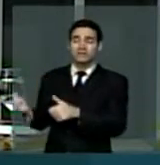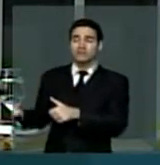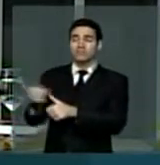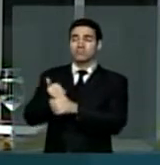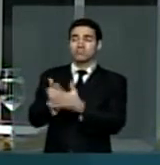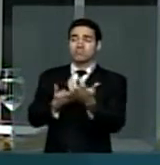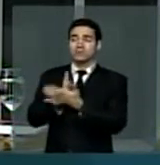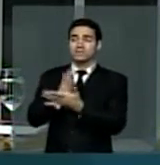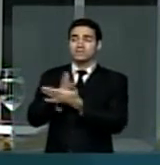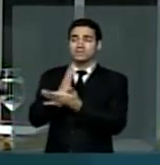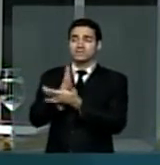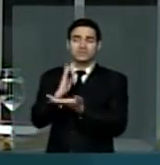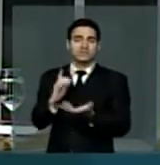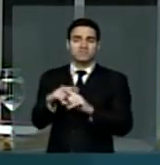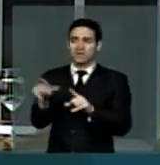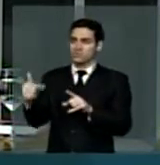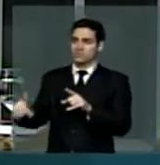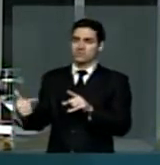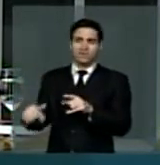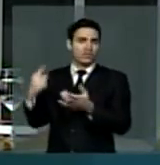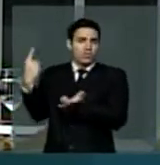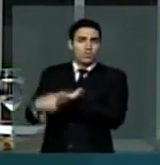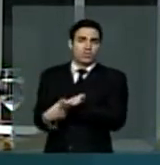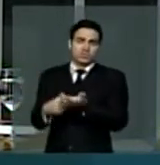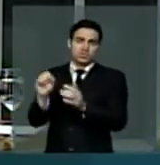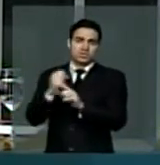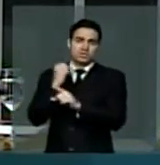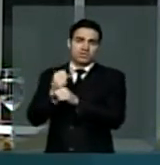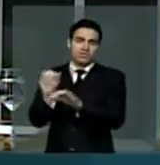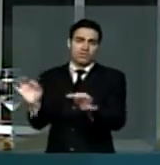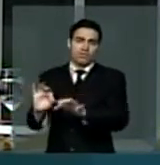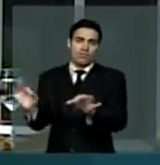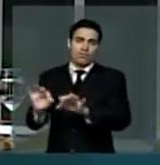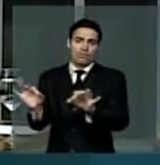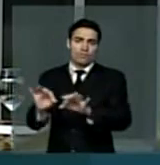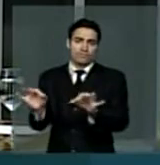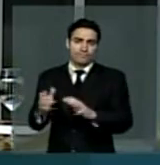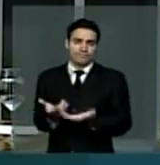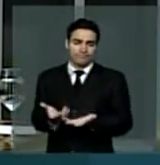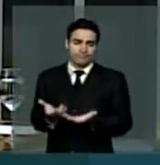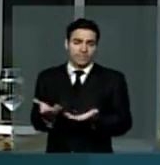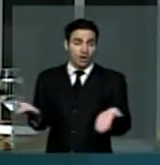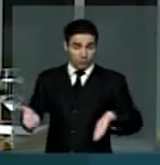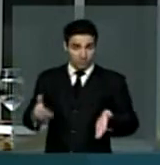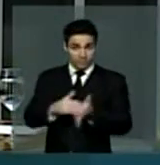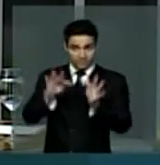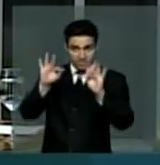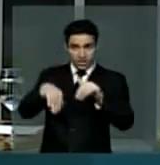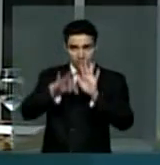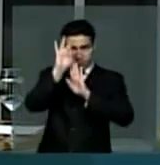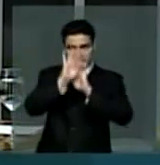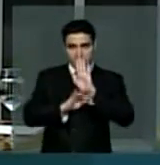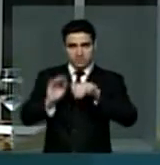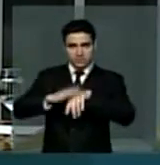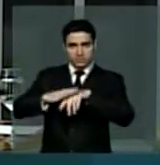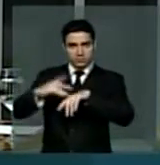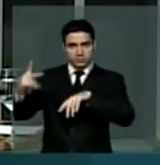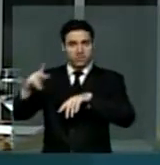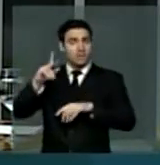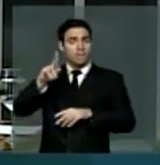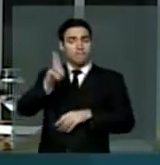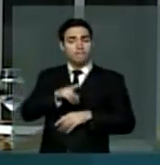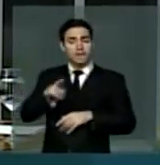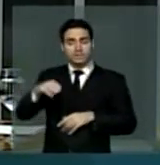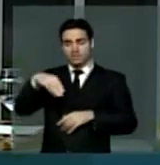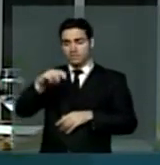mas não um compromisso com a sociedade enfim senhor presidente vou concluir o texto do padre Mauro que gostaria de